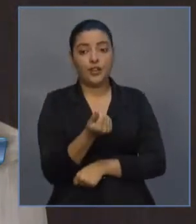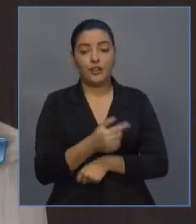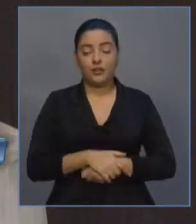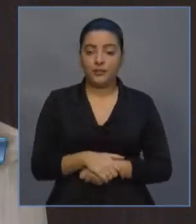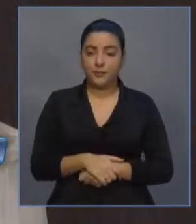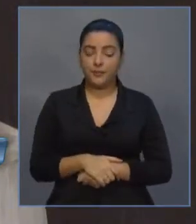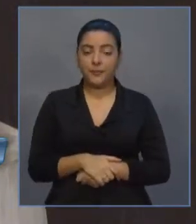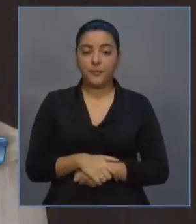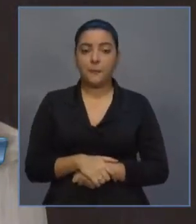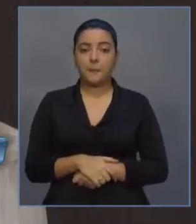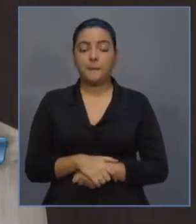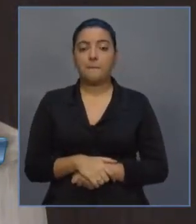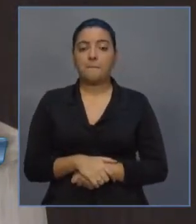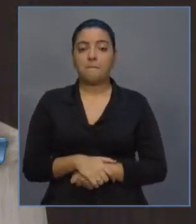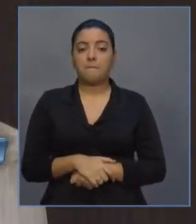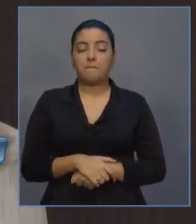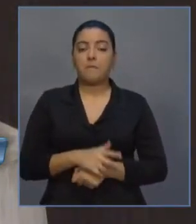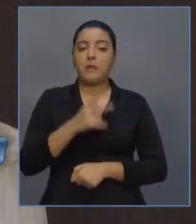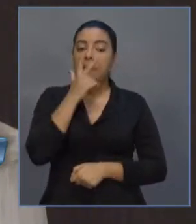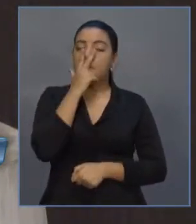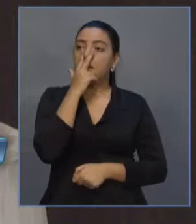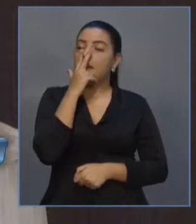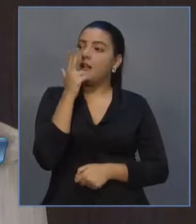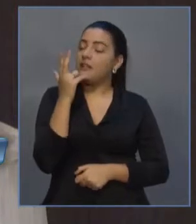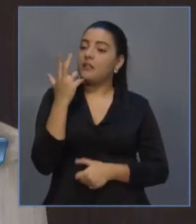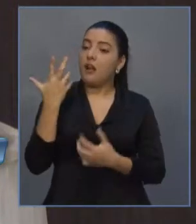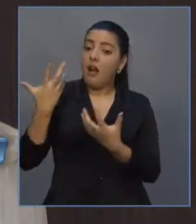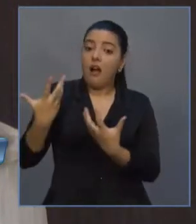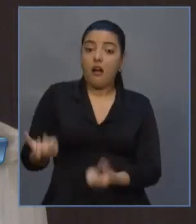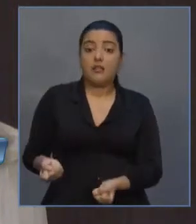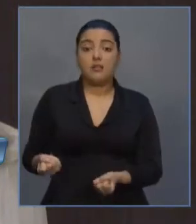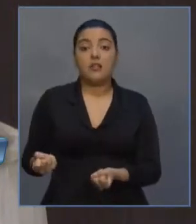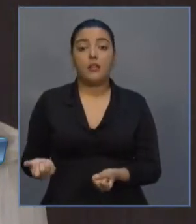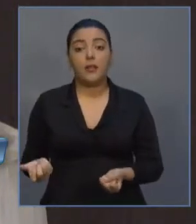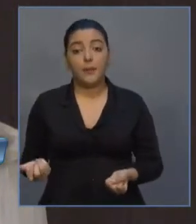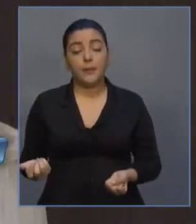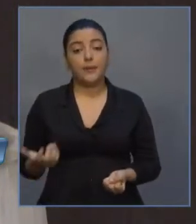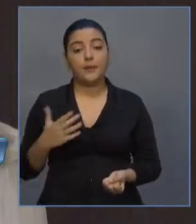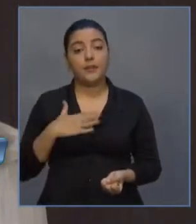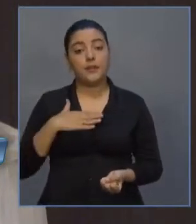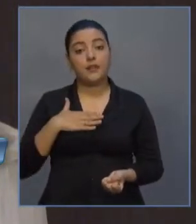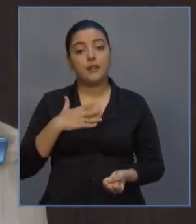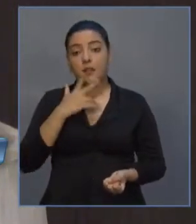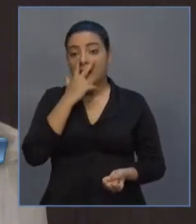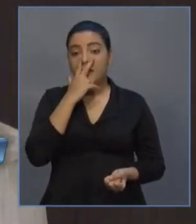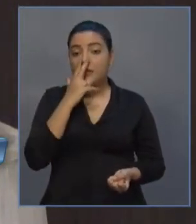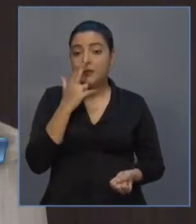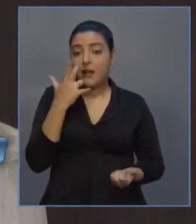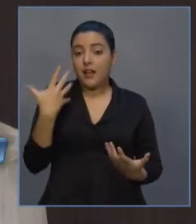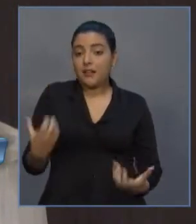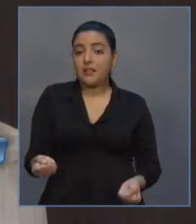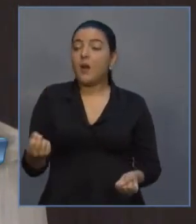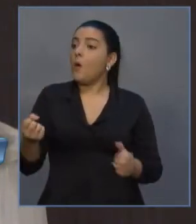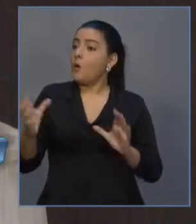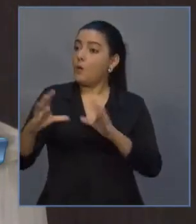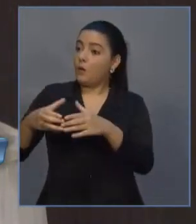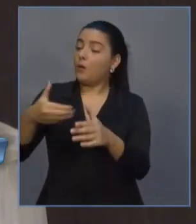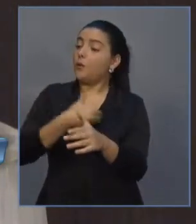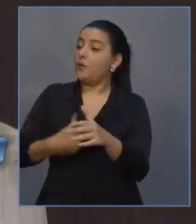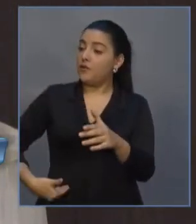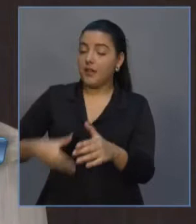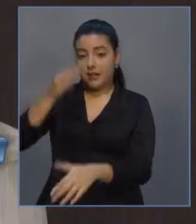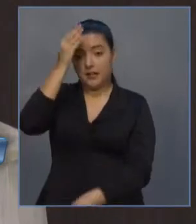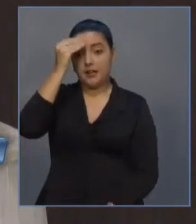de forma obediente à crítica, e na minha visão, antipopular, o governo Camilo Santana